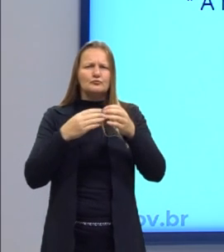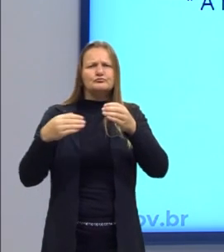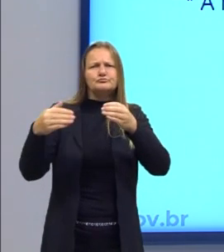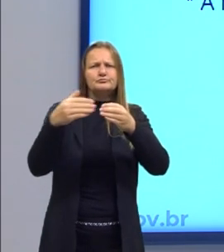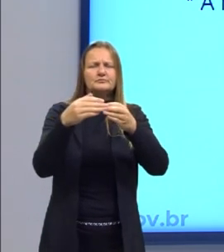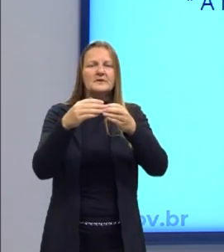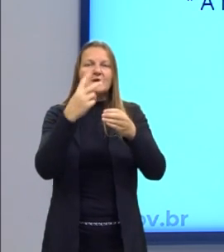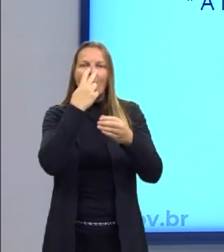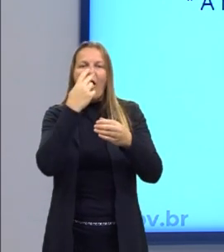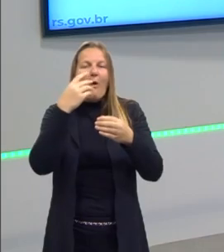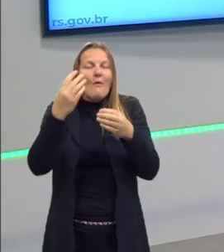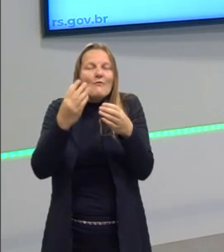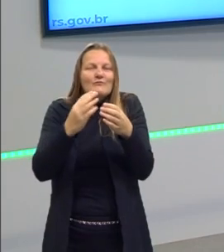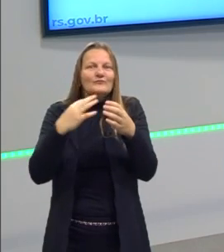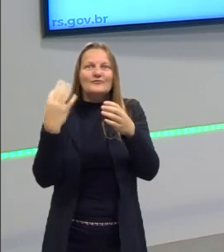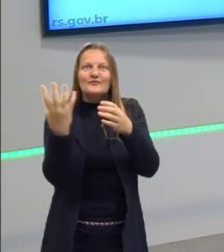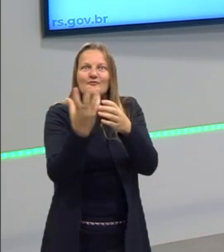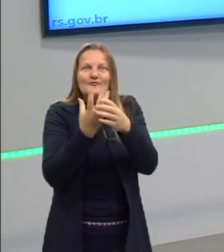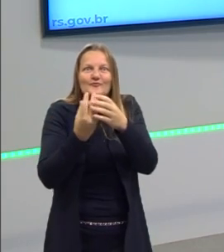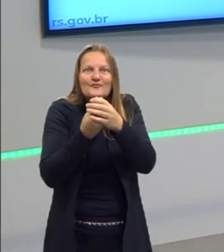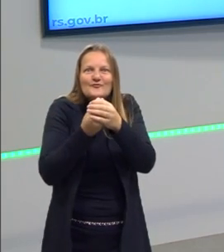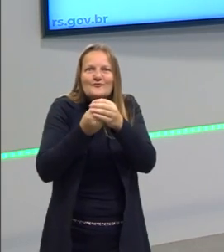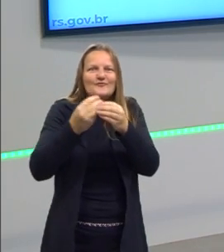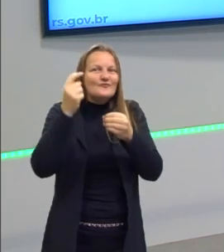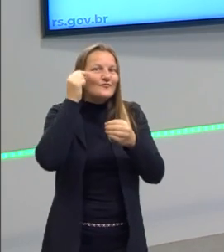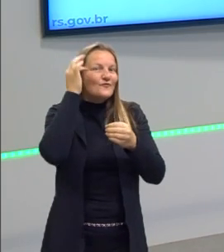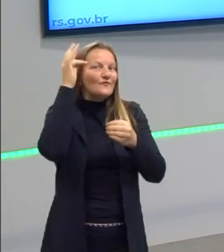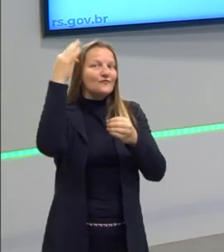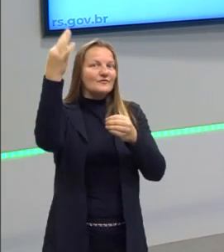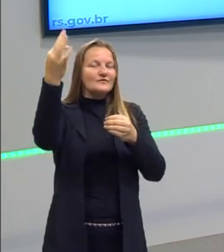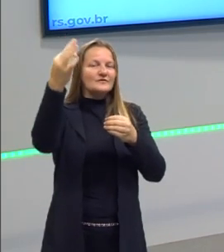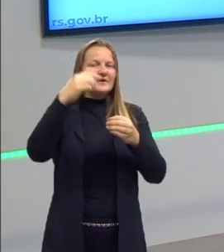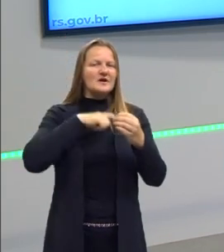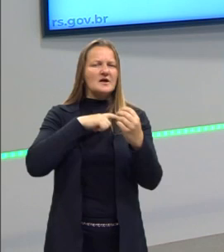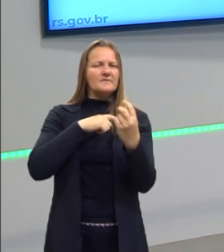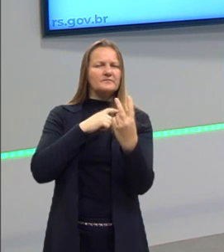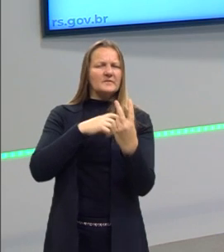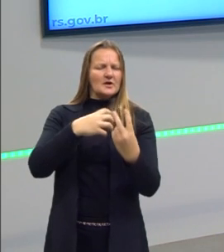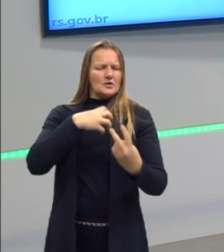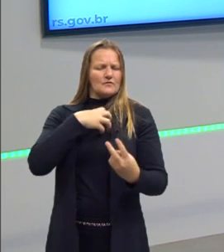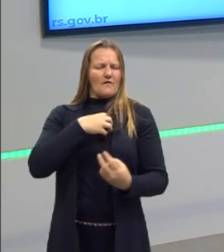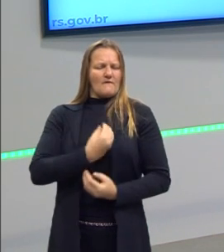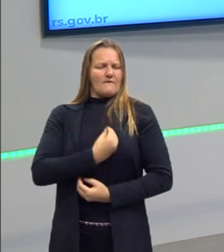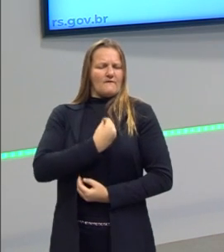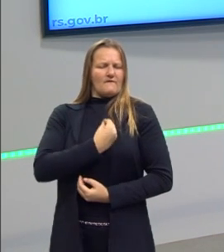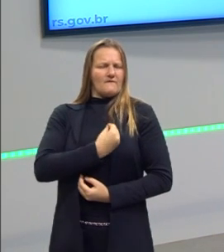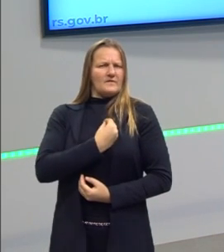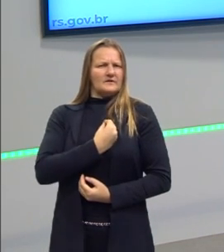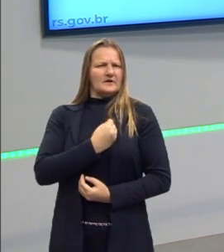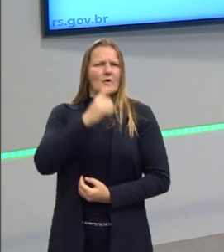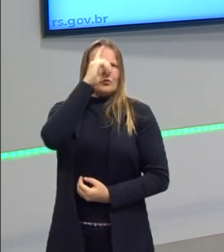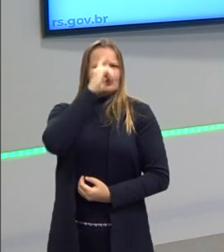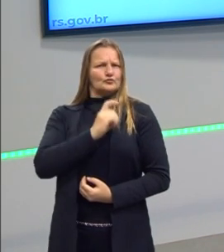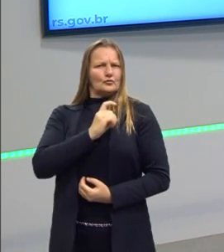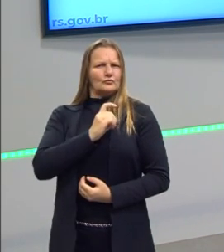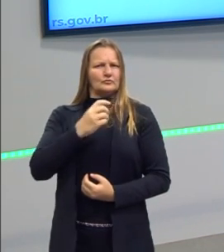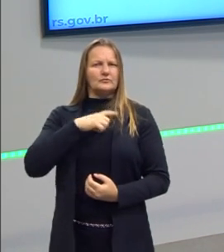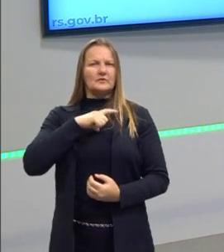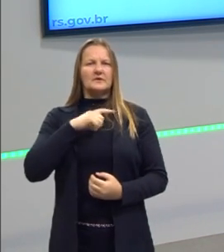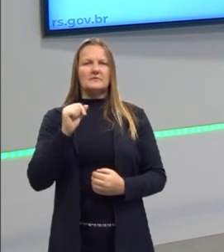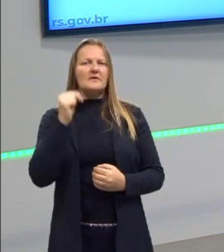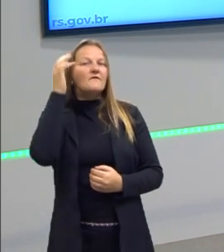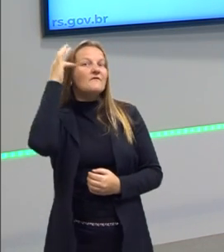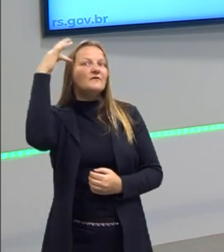E aí vamos começar já a distinguir entre existência e essência. O que é a essência? Então, a essência, para alguns